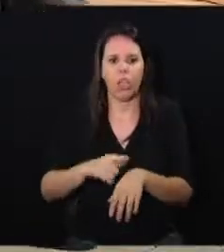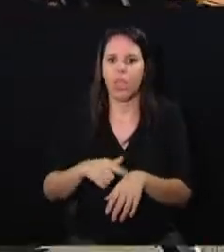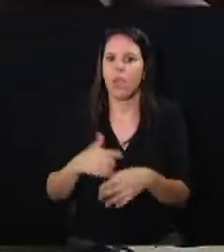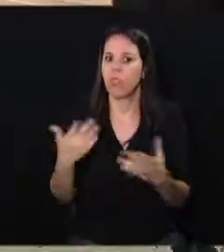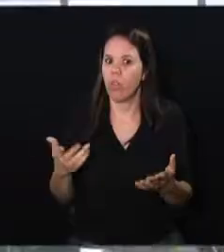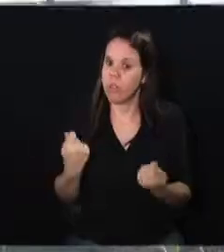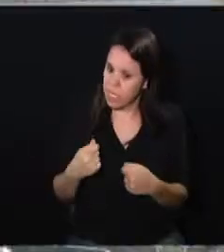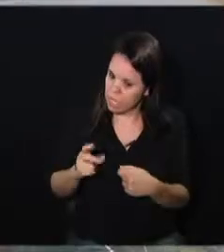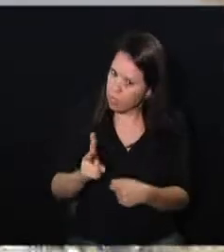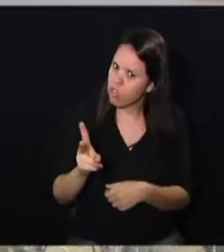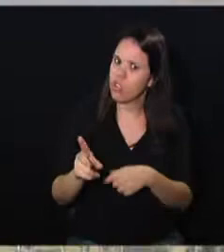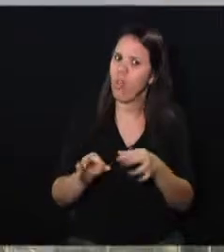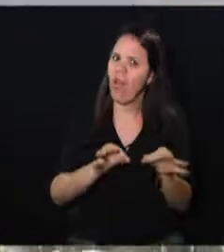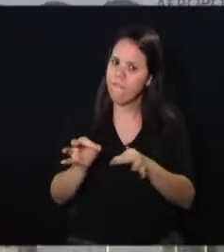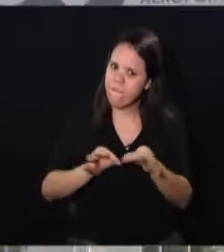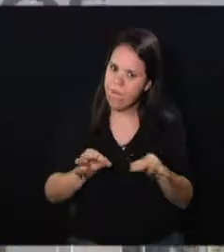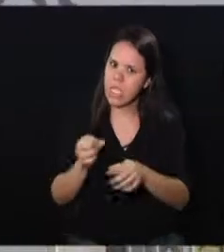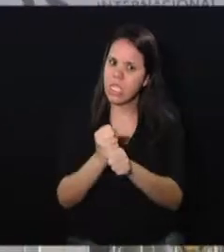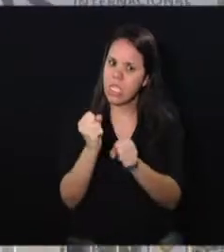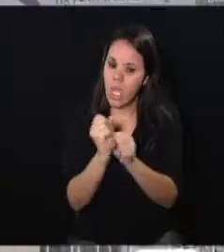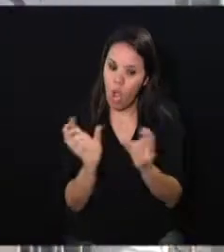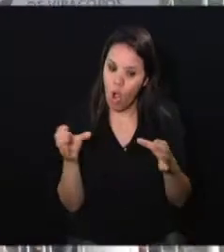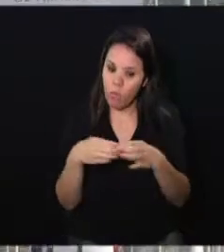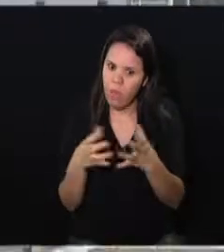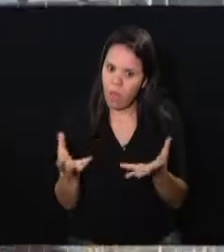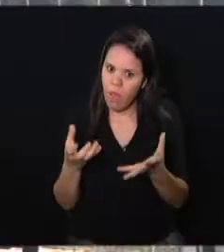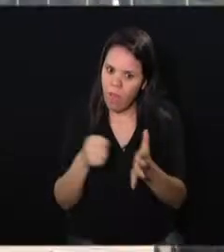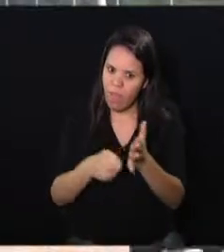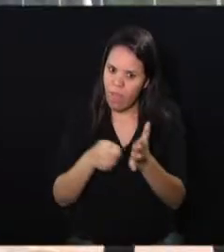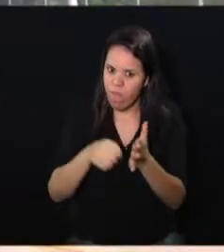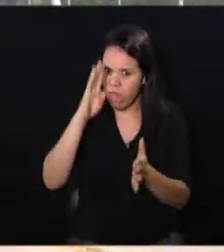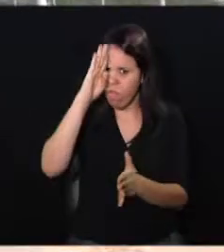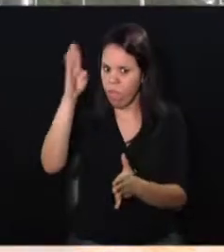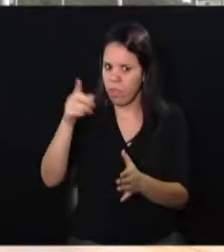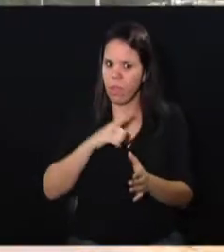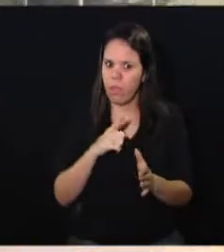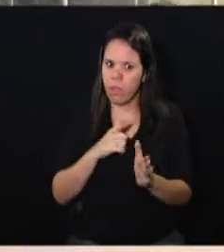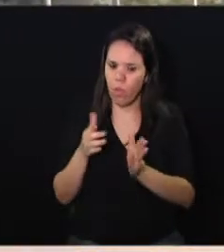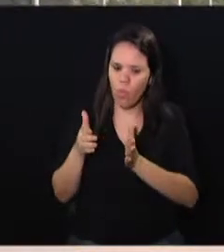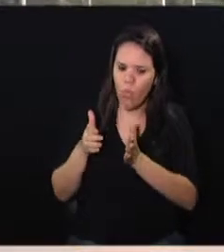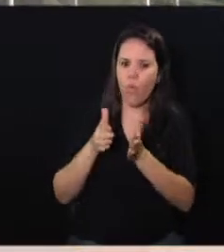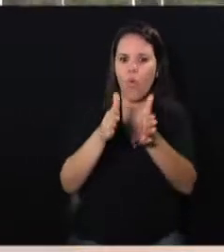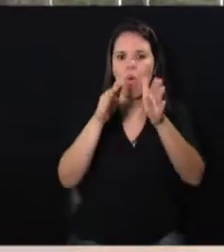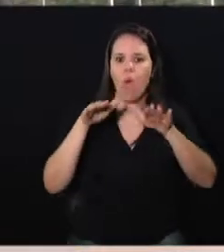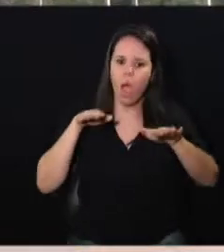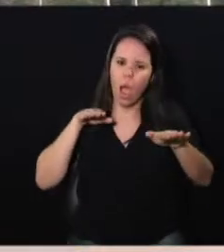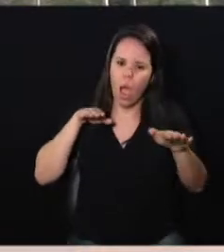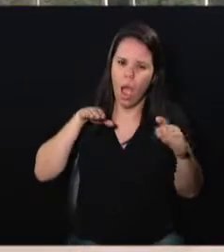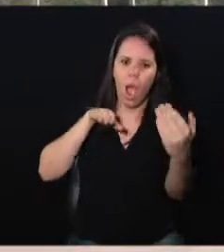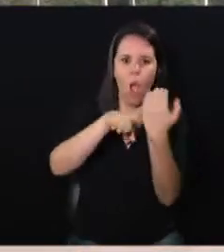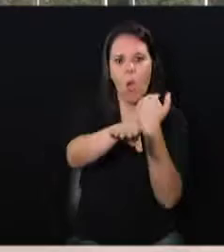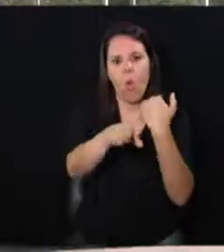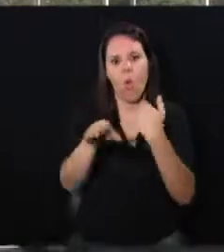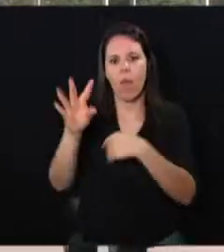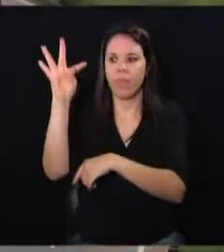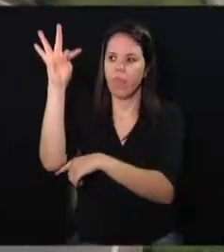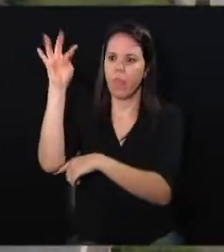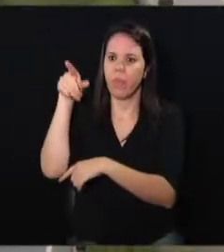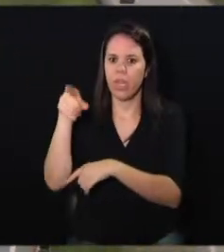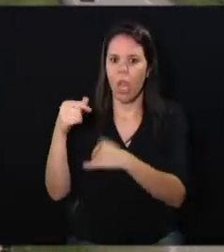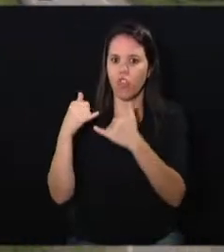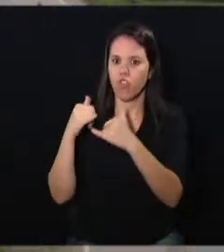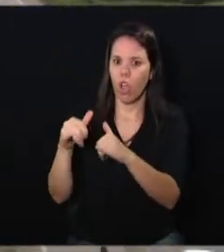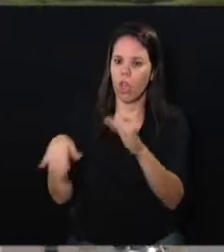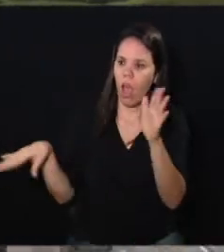continuar fazendo. A comissão está trabalhando, que é fundamental também, é o corredor Viracopos, levando um terminal de ônibus